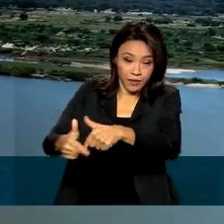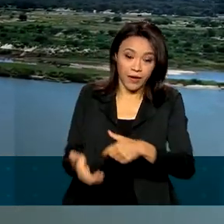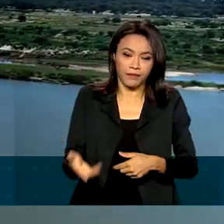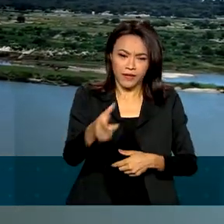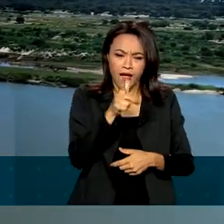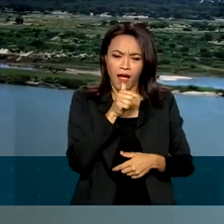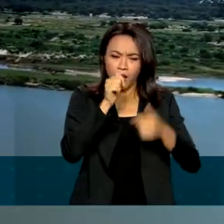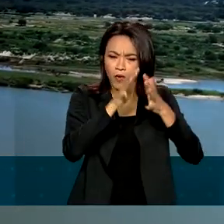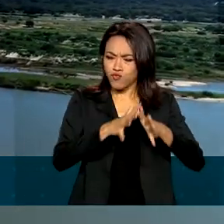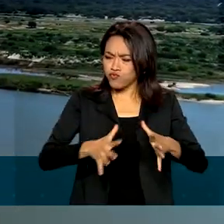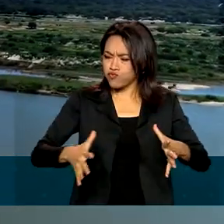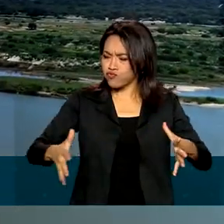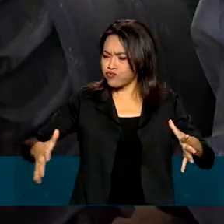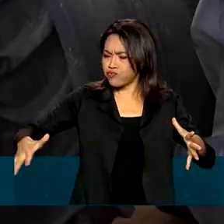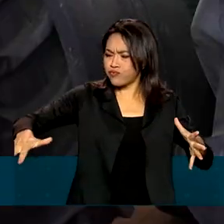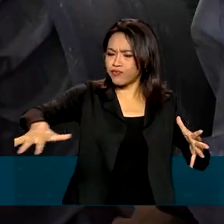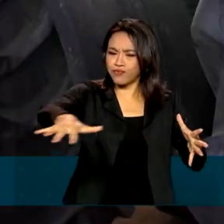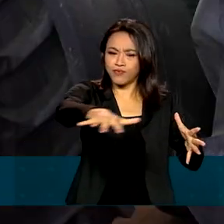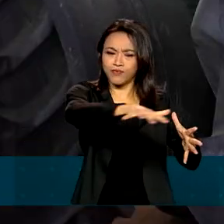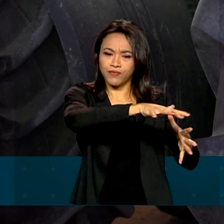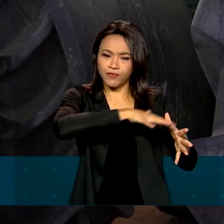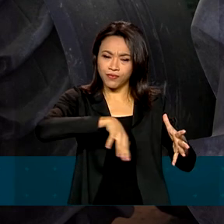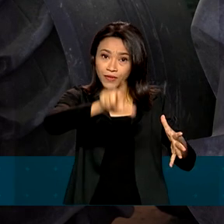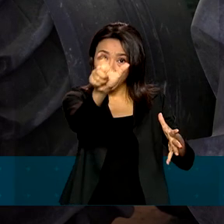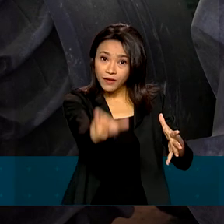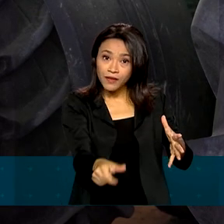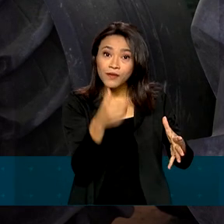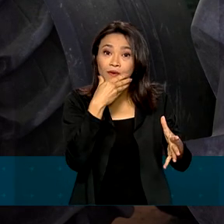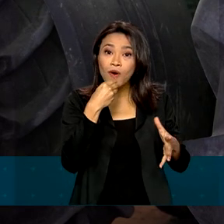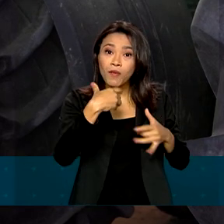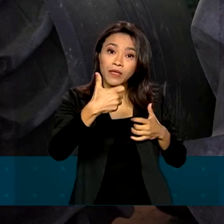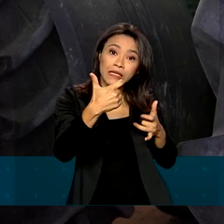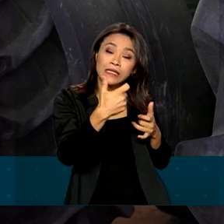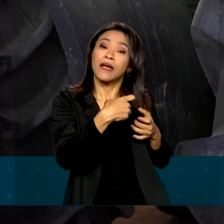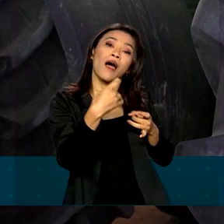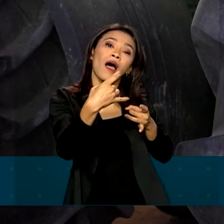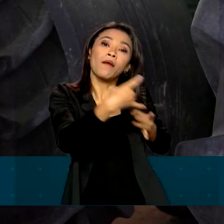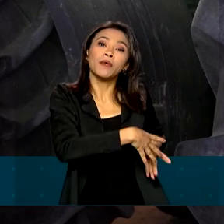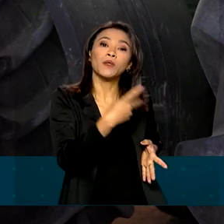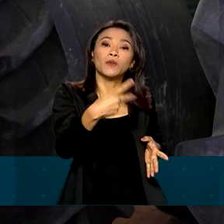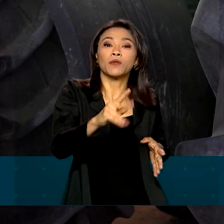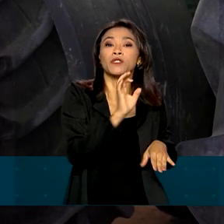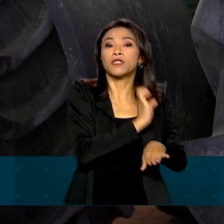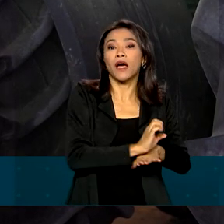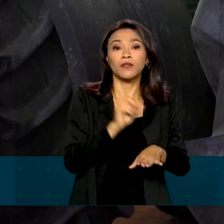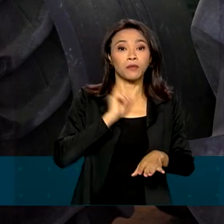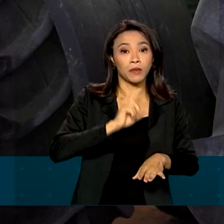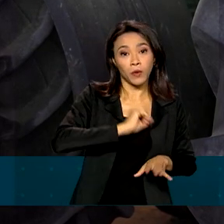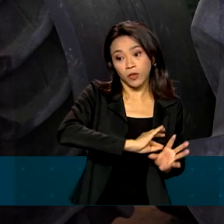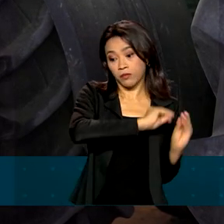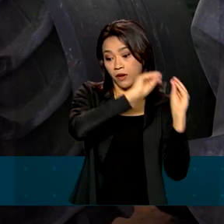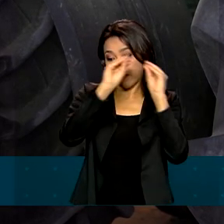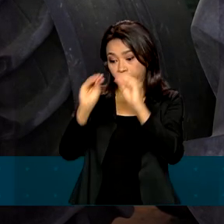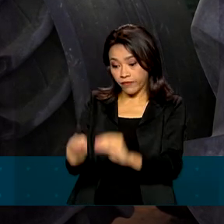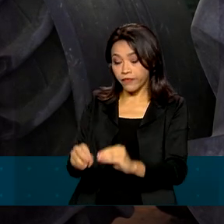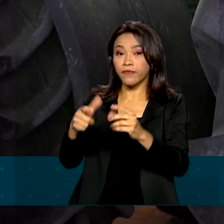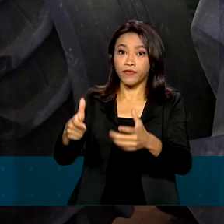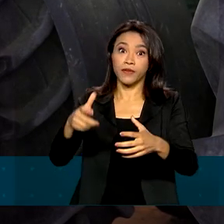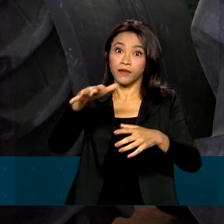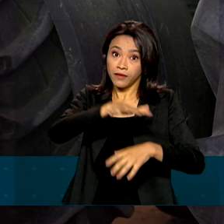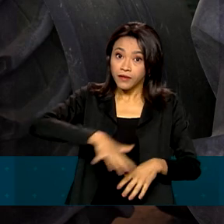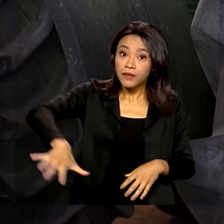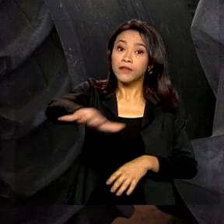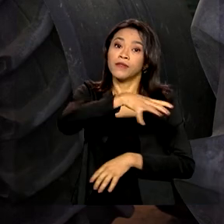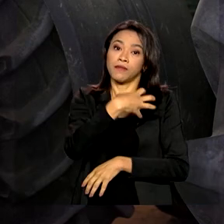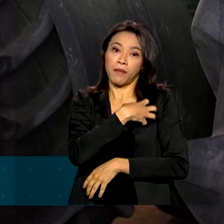abundância do Baixio do Irecê que o Célio deixou o estado do Mato Grosso para produzir no interior da Bahia. Estou com a